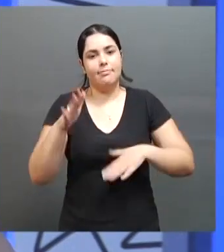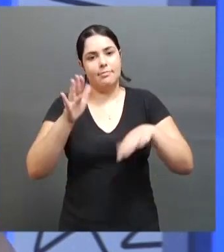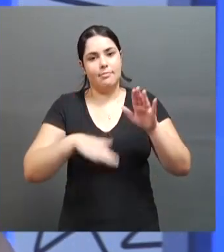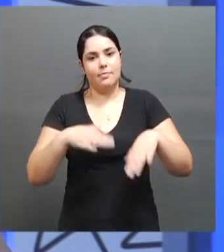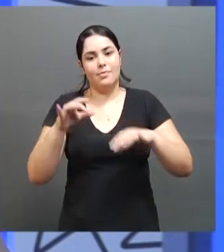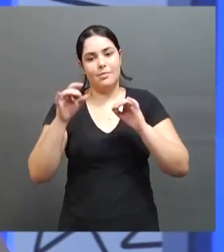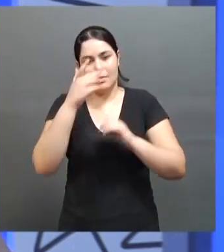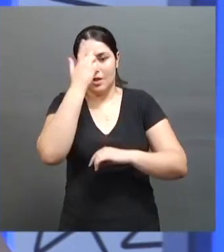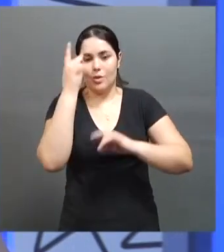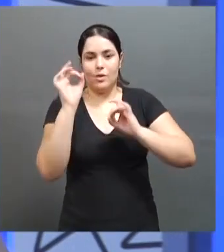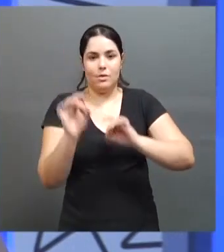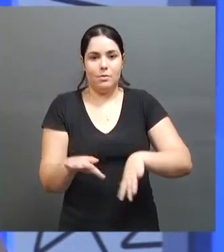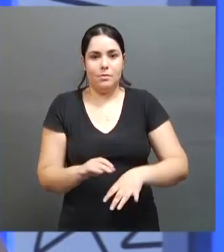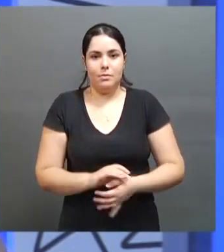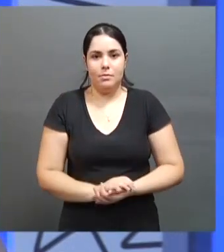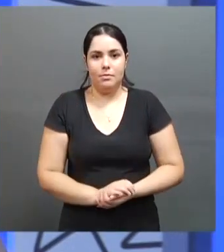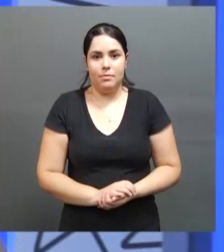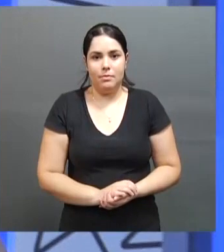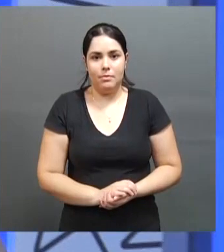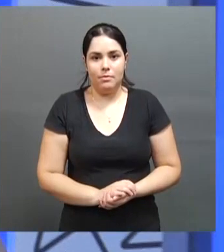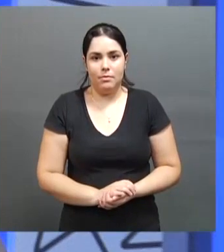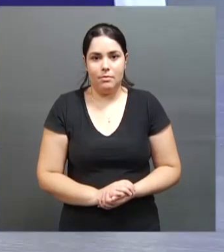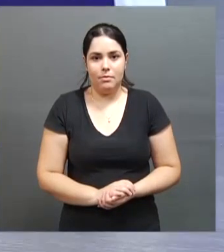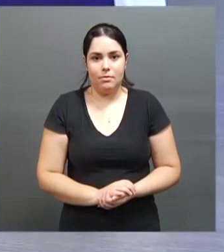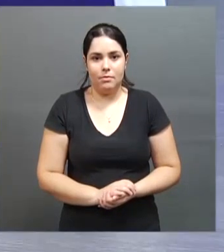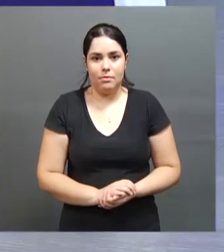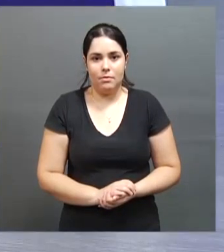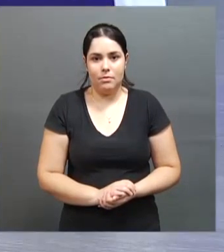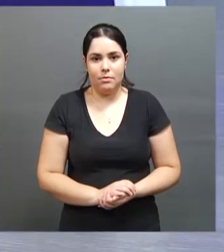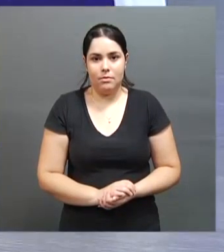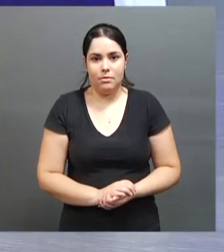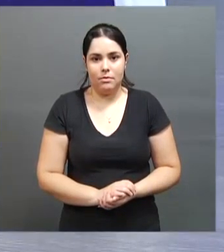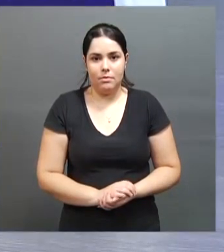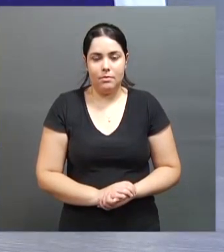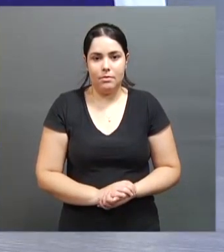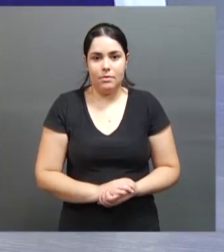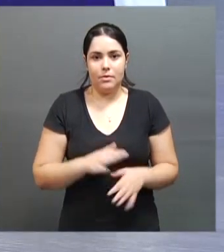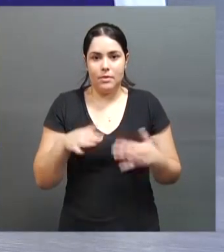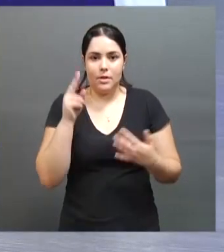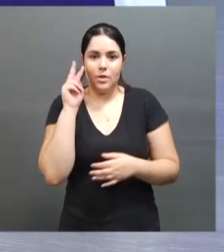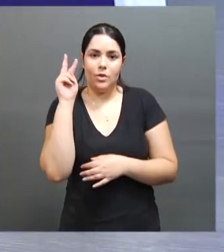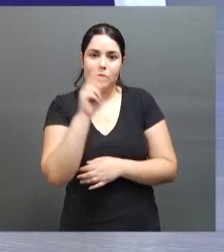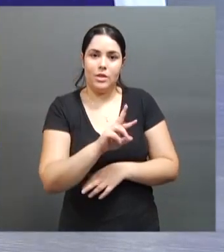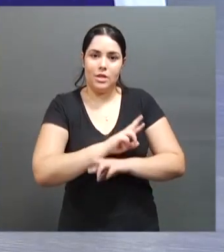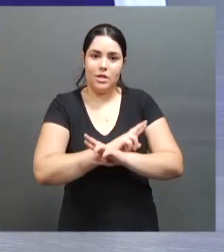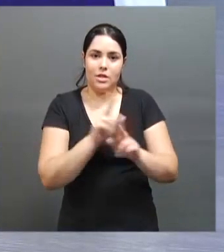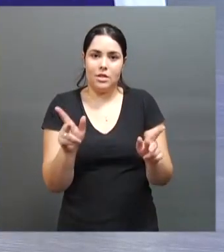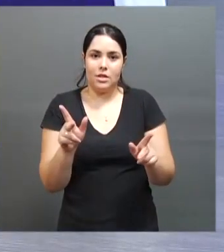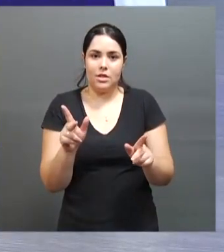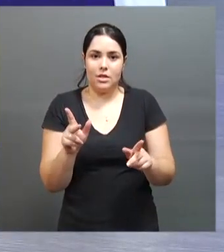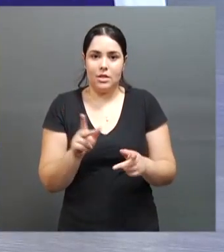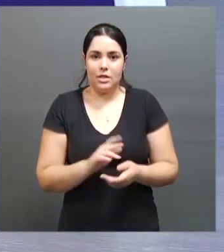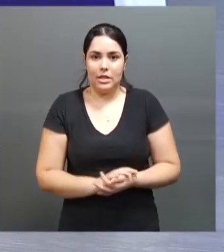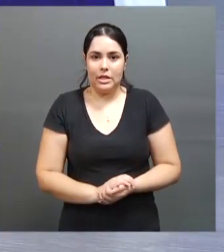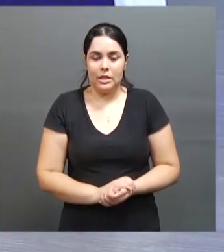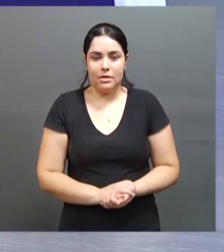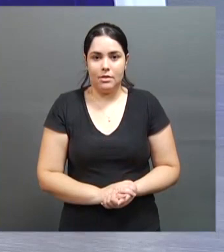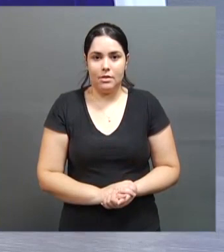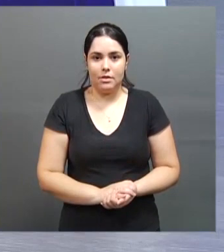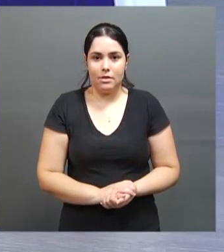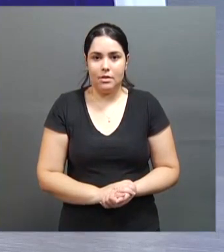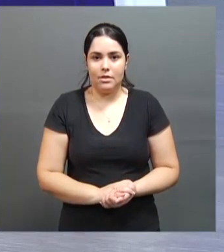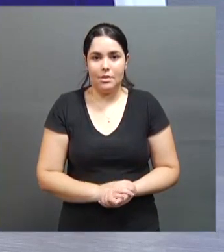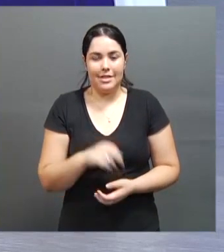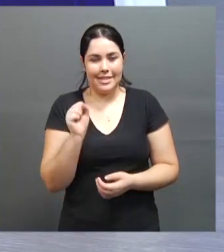passando muitos atletas no caminho do esporte. A precisa olhar de uma forma diferente, incentivar mais, né? Com